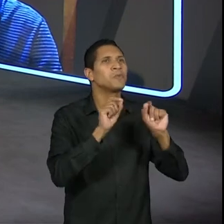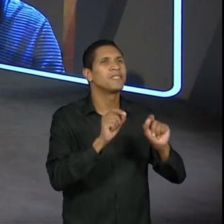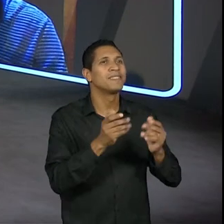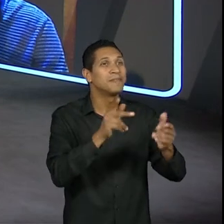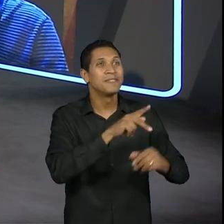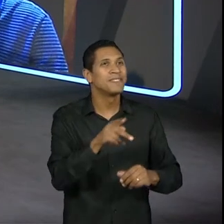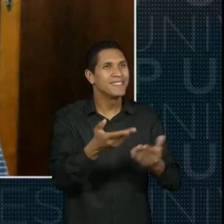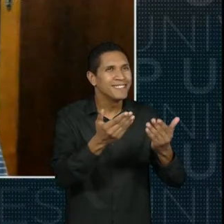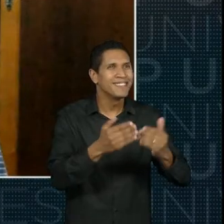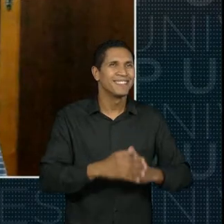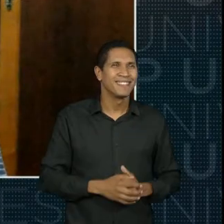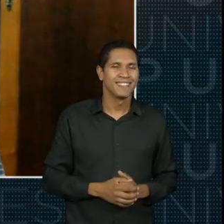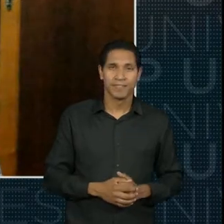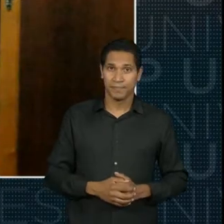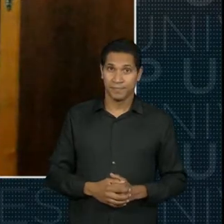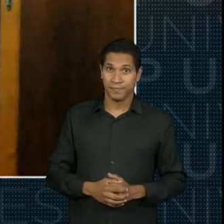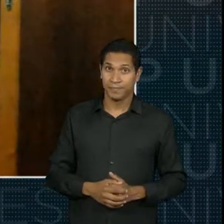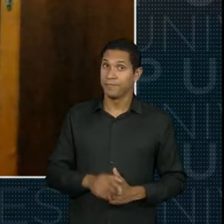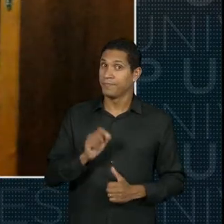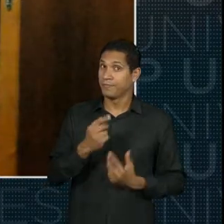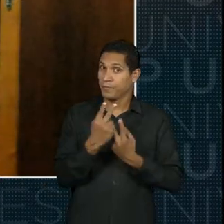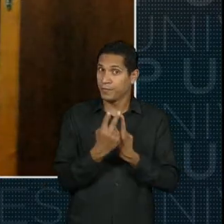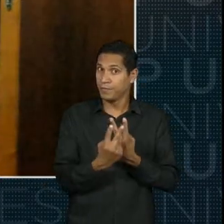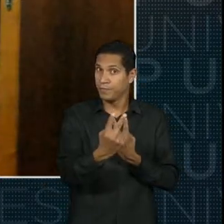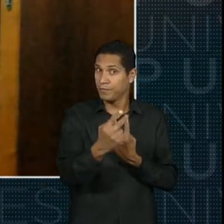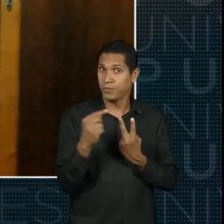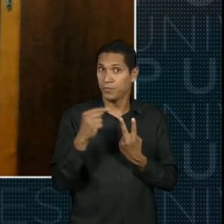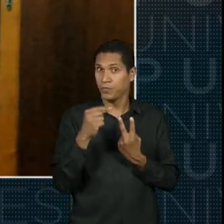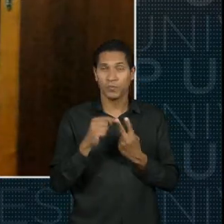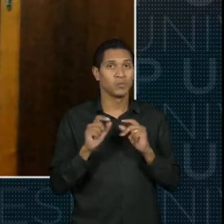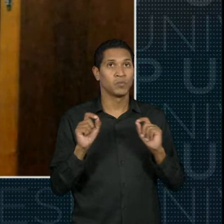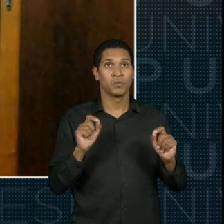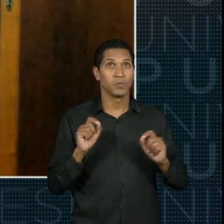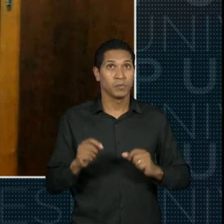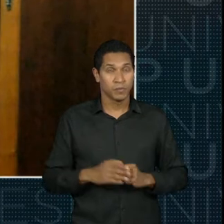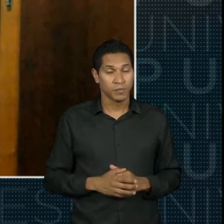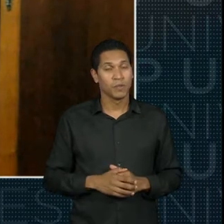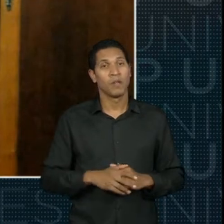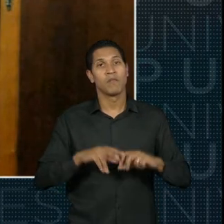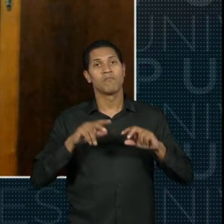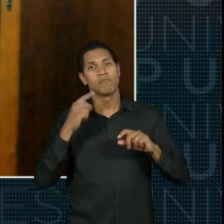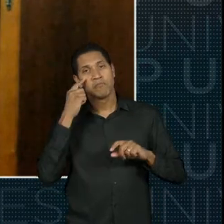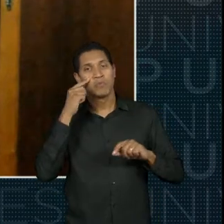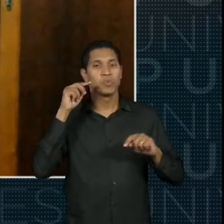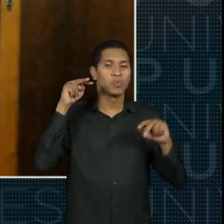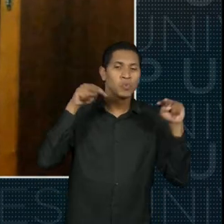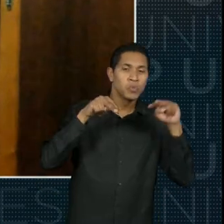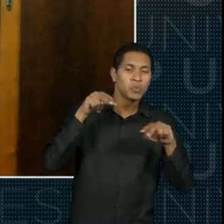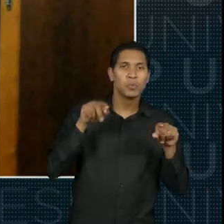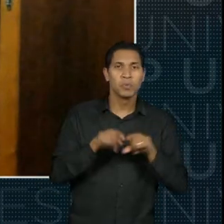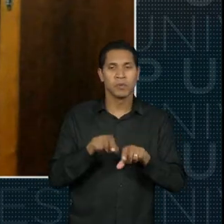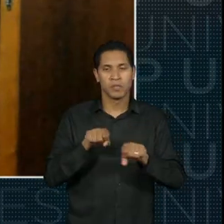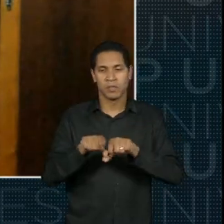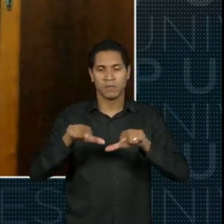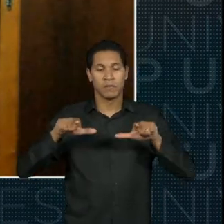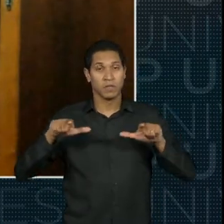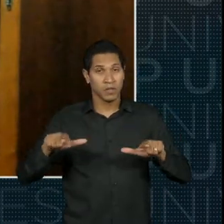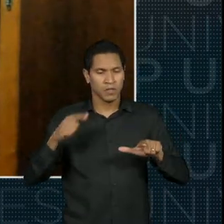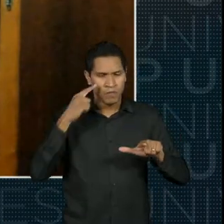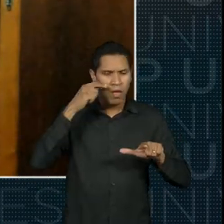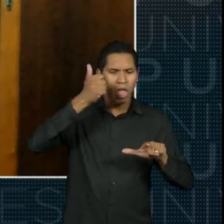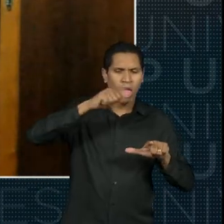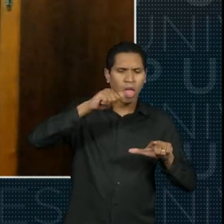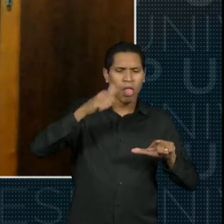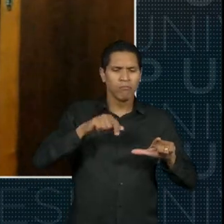Do ponto de vista da Univesp, a gente vai analisar as imagens, os certificados, então, é importante